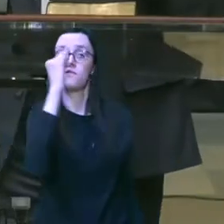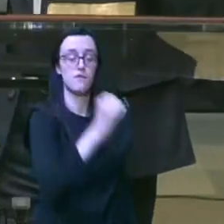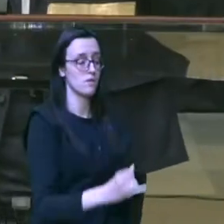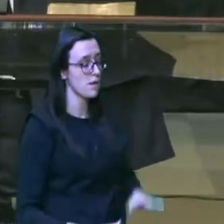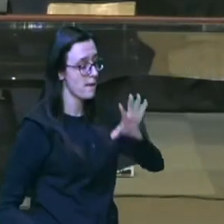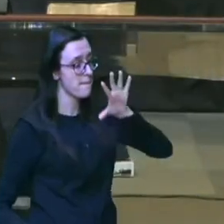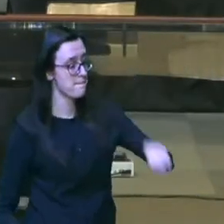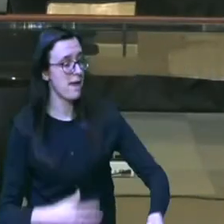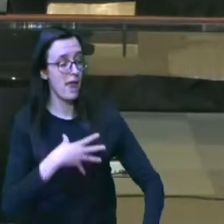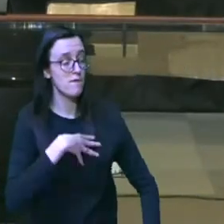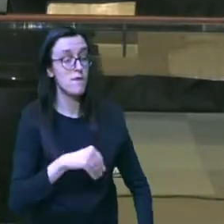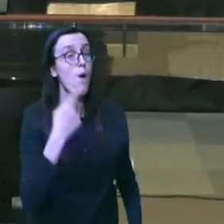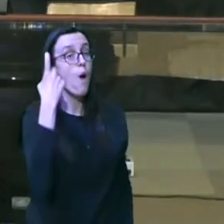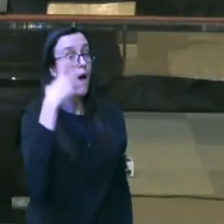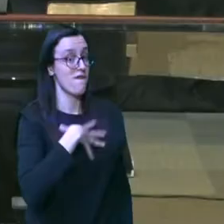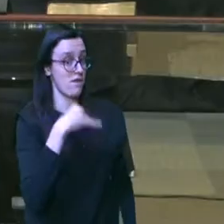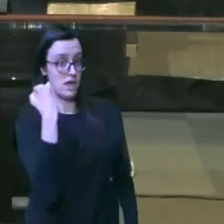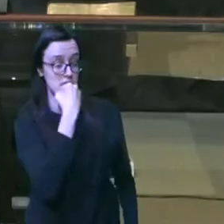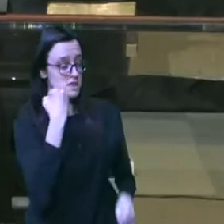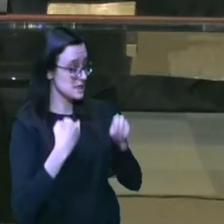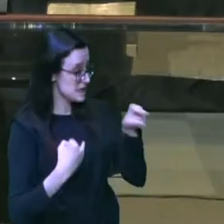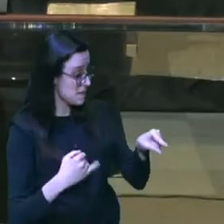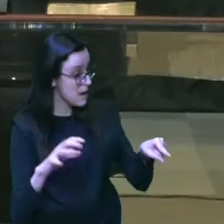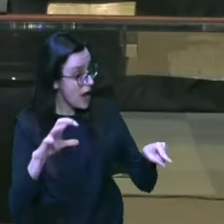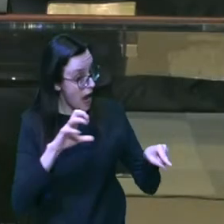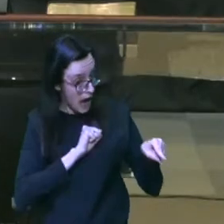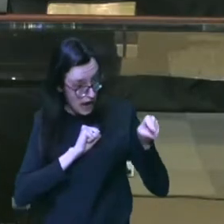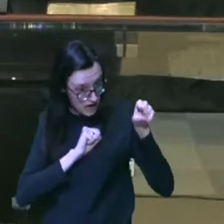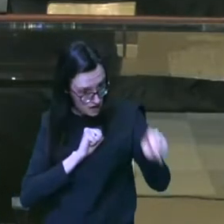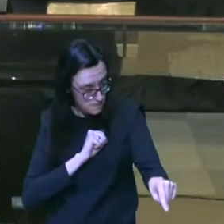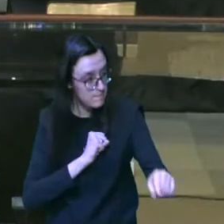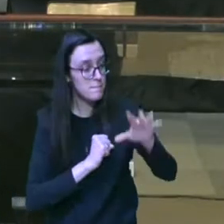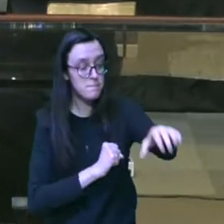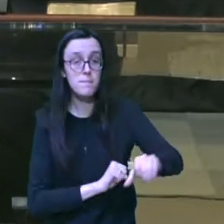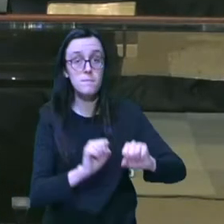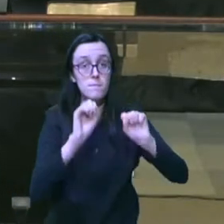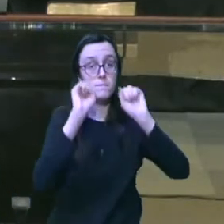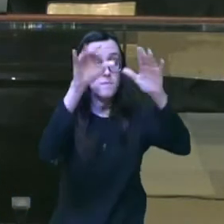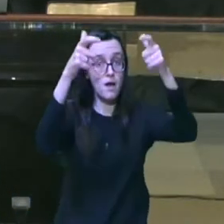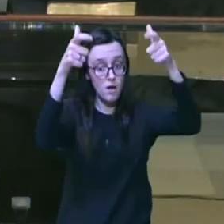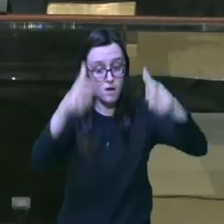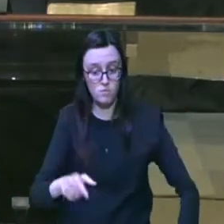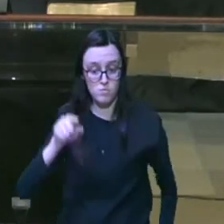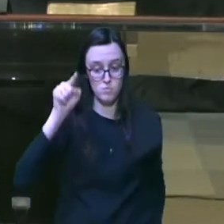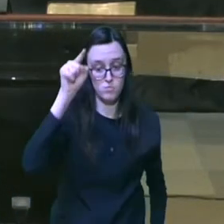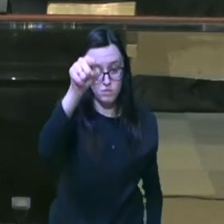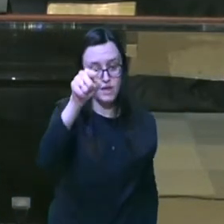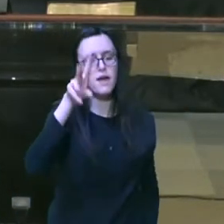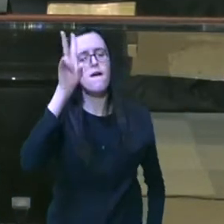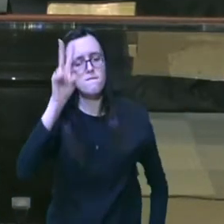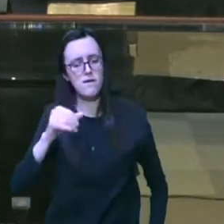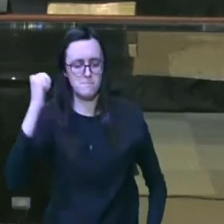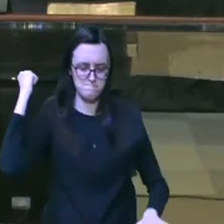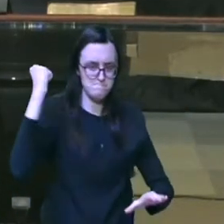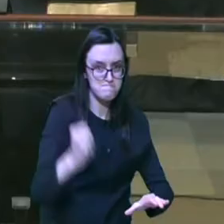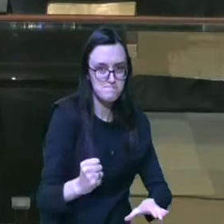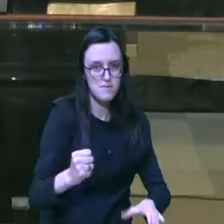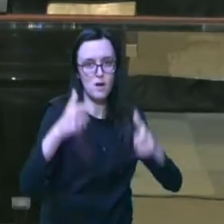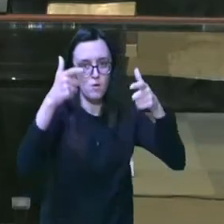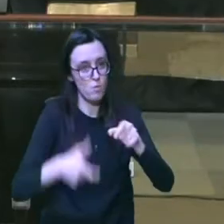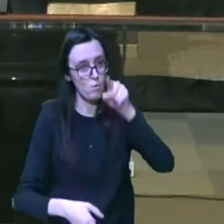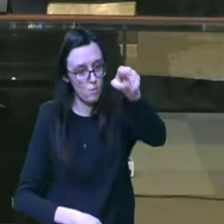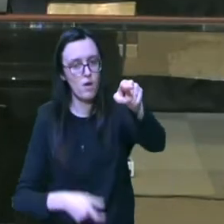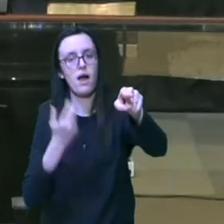seu filho seu único filho Isaac a quem você ama e vá para a região de Moriá e sacrifique-o ali com o